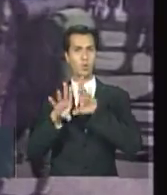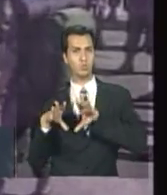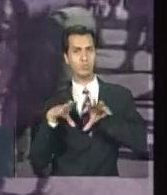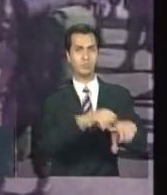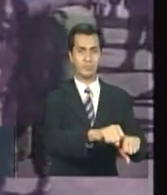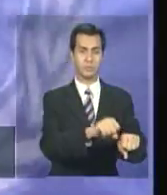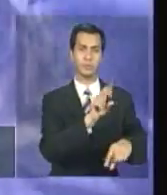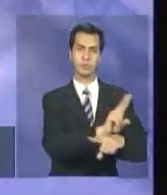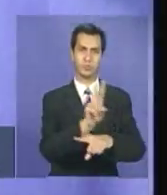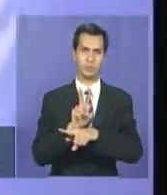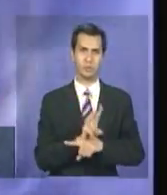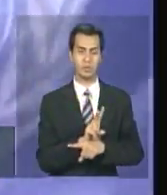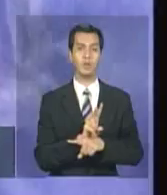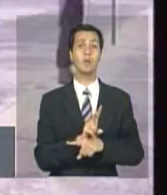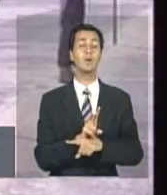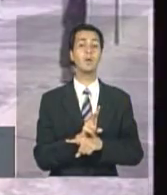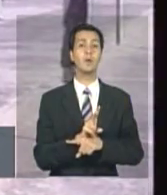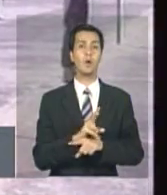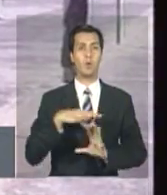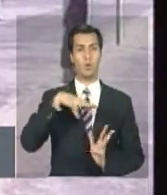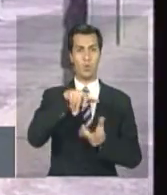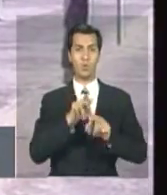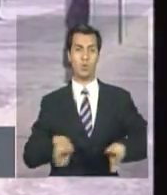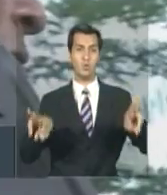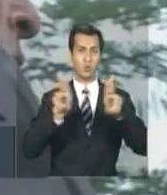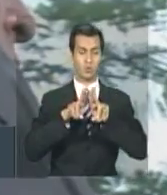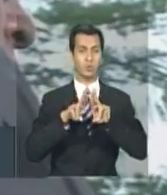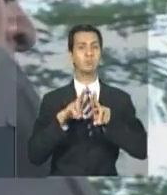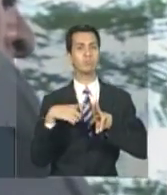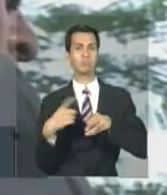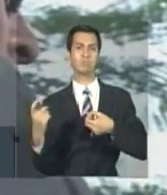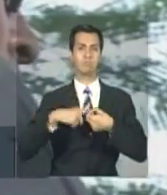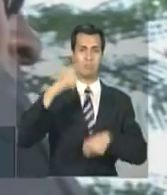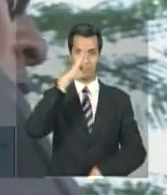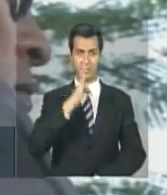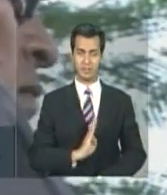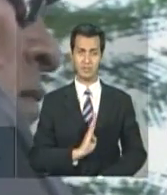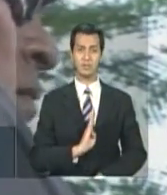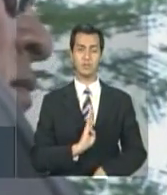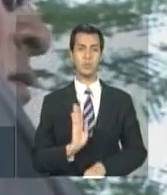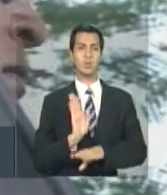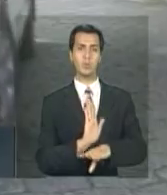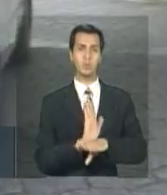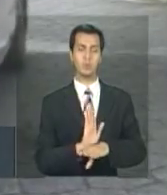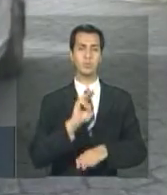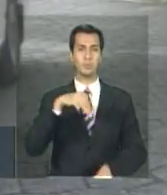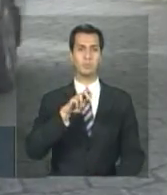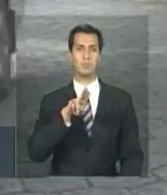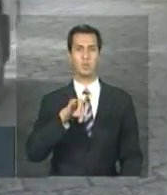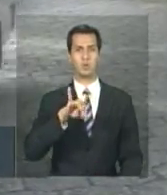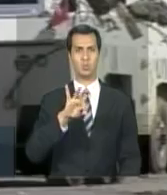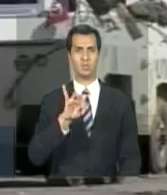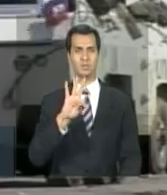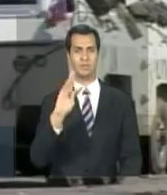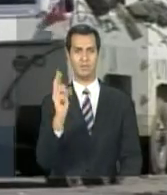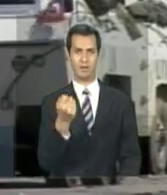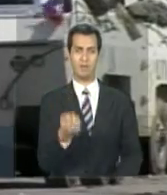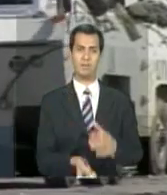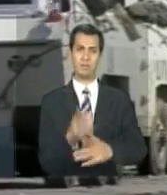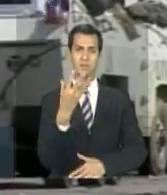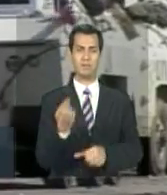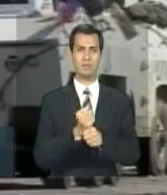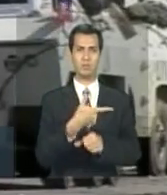cargo de coordenação da Missão das Nações Unidas para a Estabilização do Haiti, a MINUSTA, criada em 2004